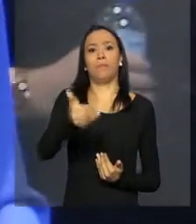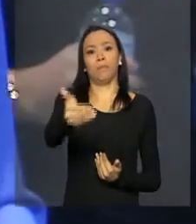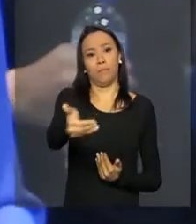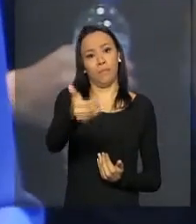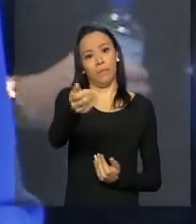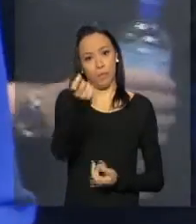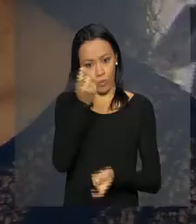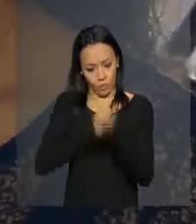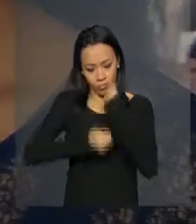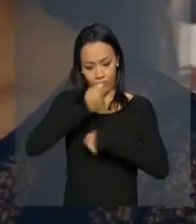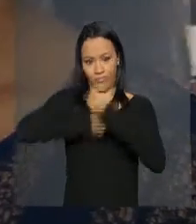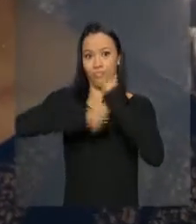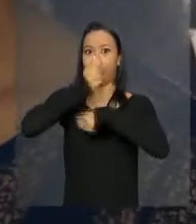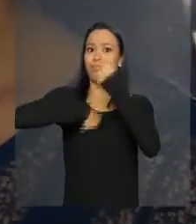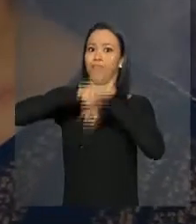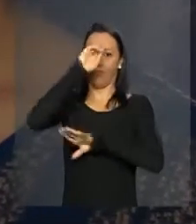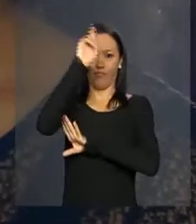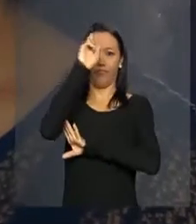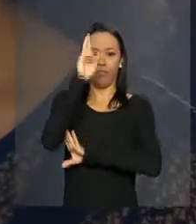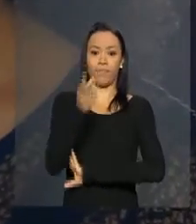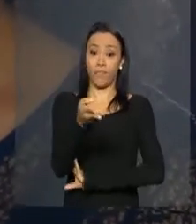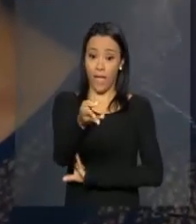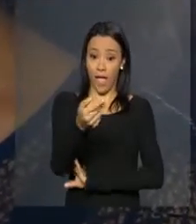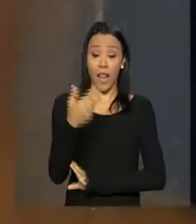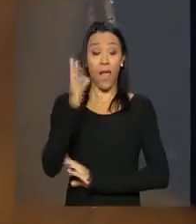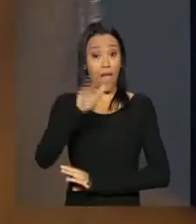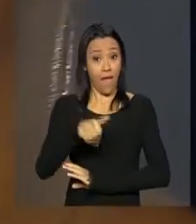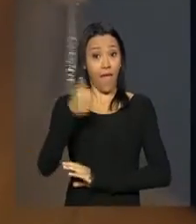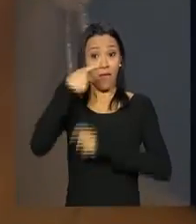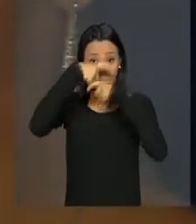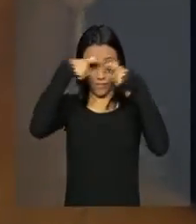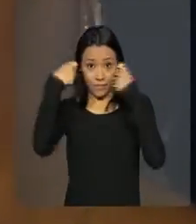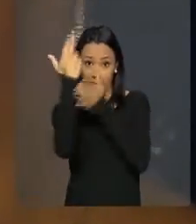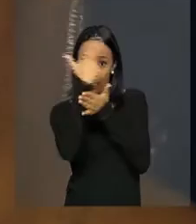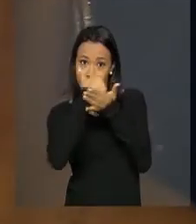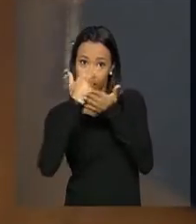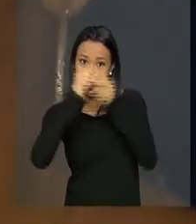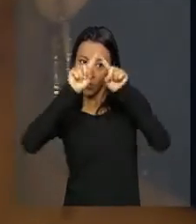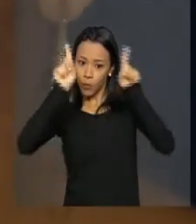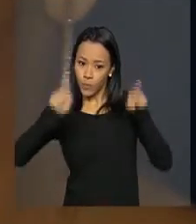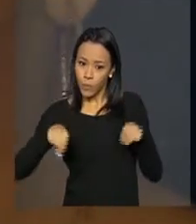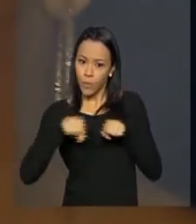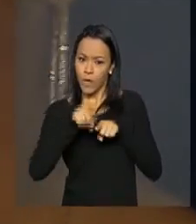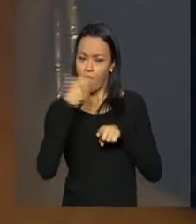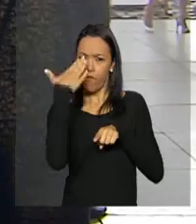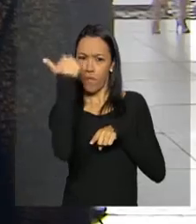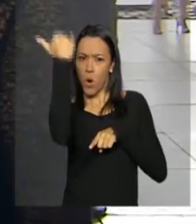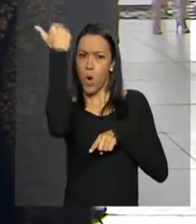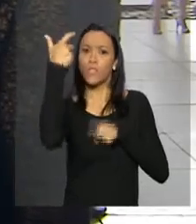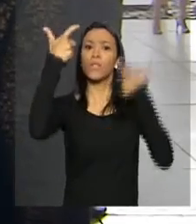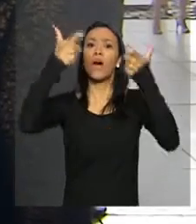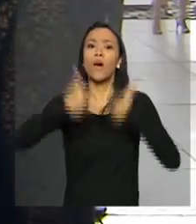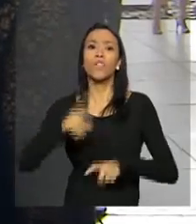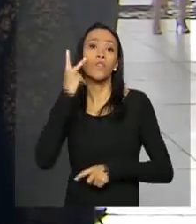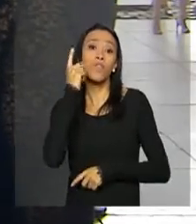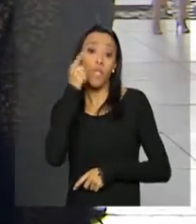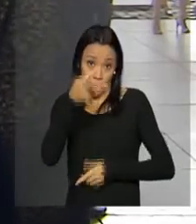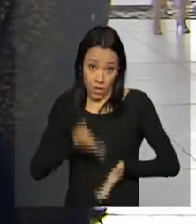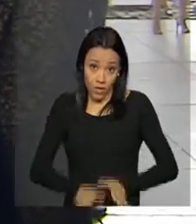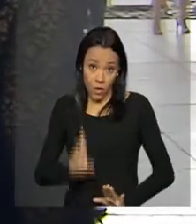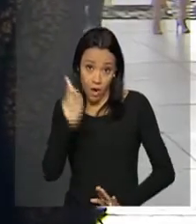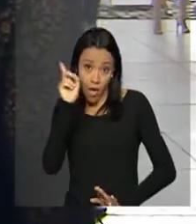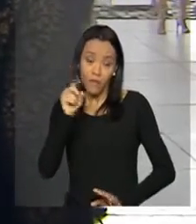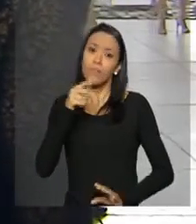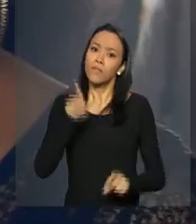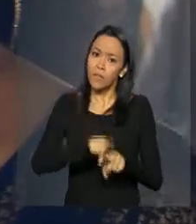do empreendedorismo. A Miriam é artista plástica. As telas dela ficaram famosas no Ceará, onde nasceu, e também no